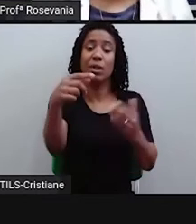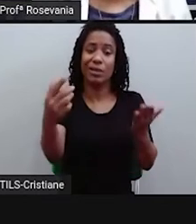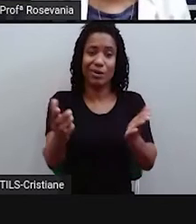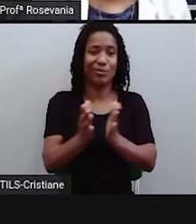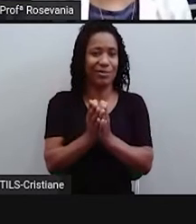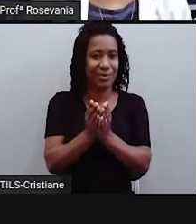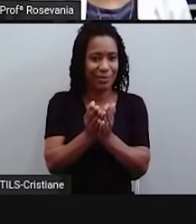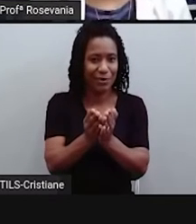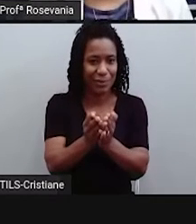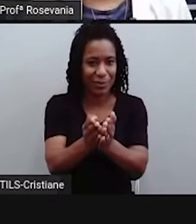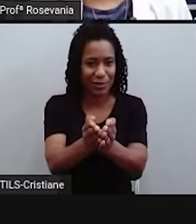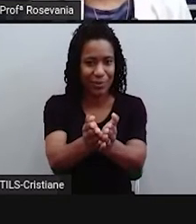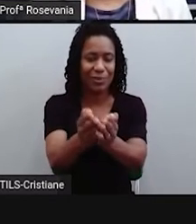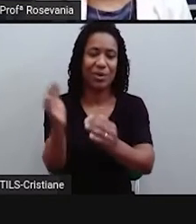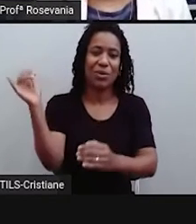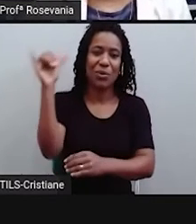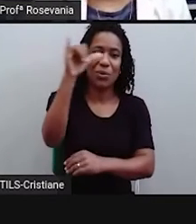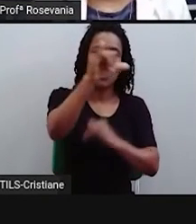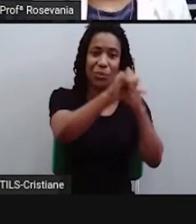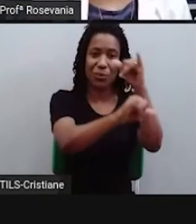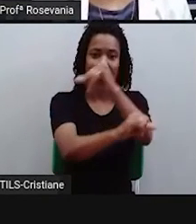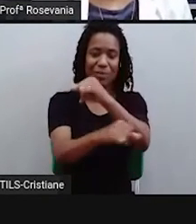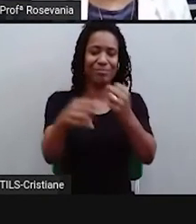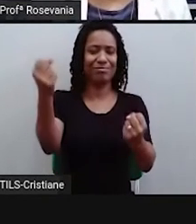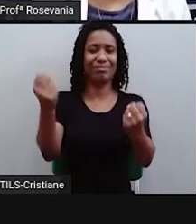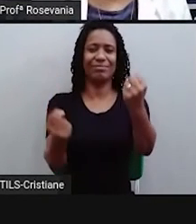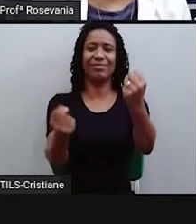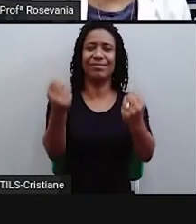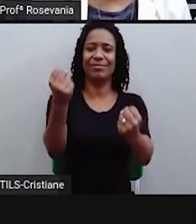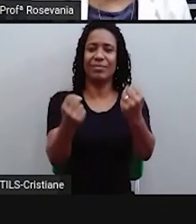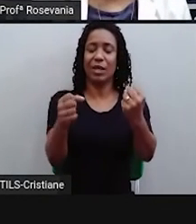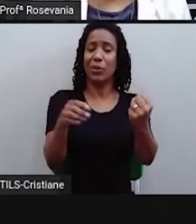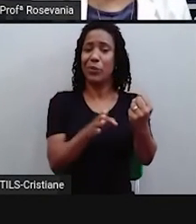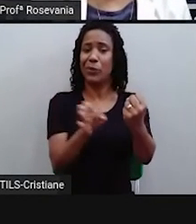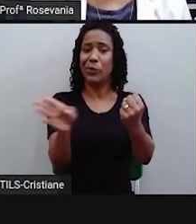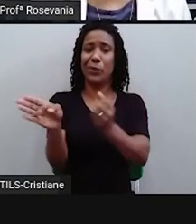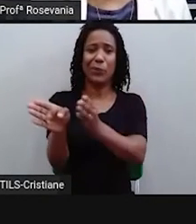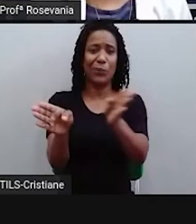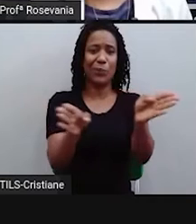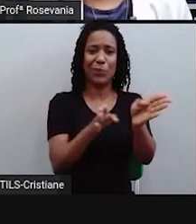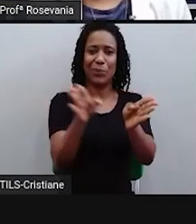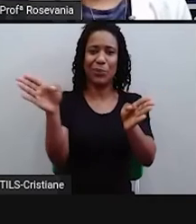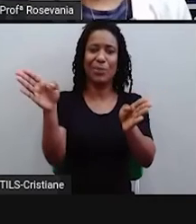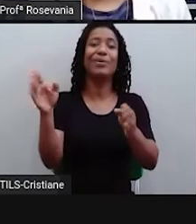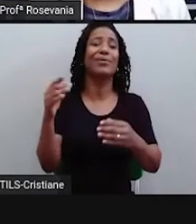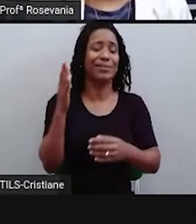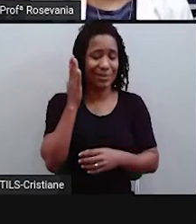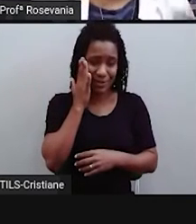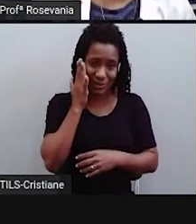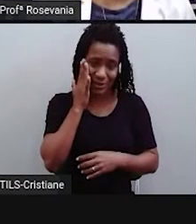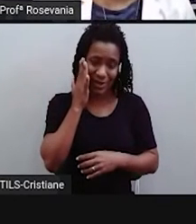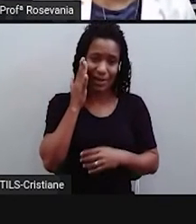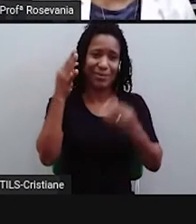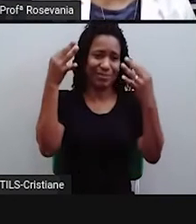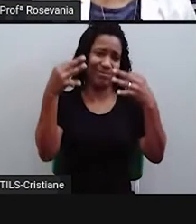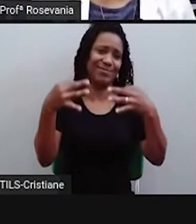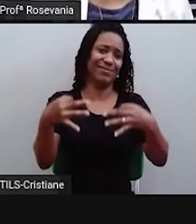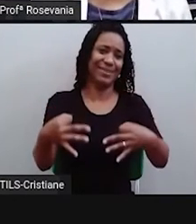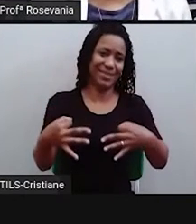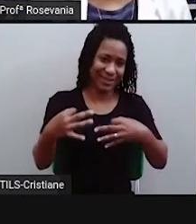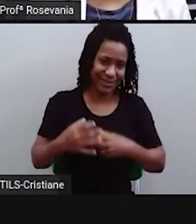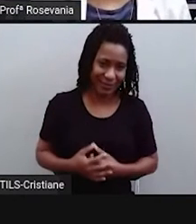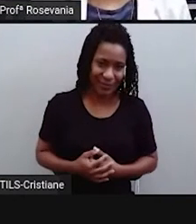quanto é canto hoje. A gente tem esse acesso, né? Dessas informações. Então, são informações mais precisas e que